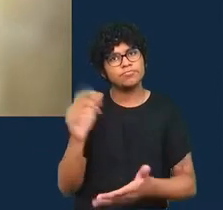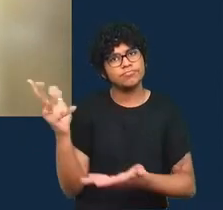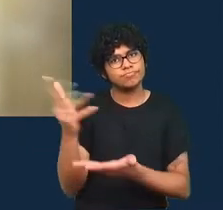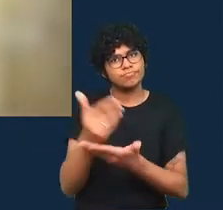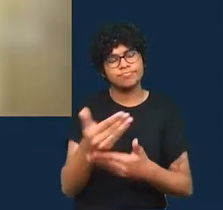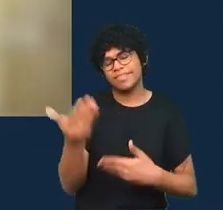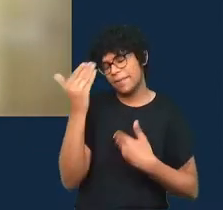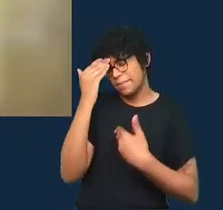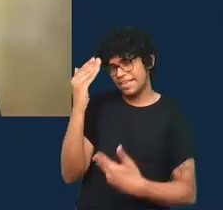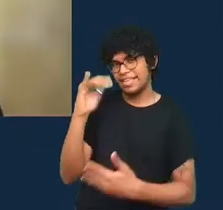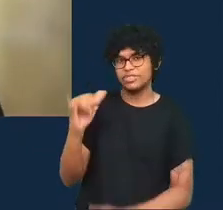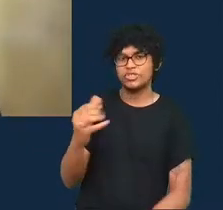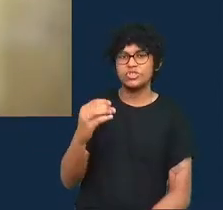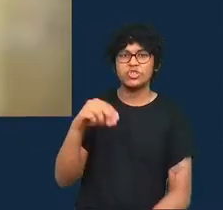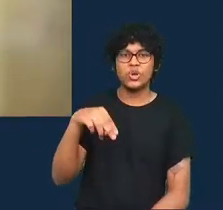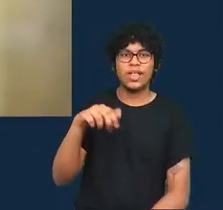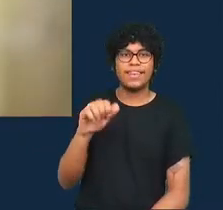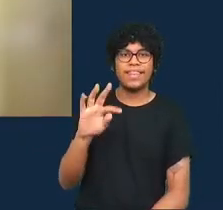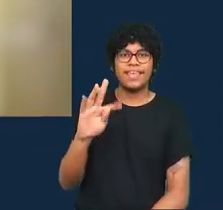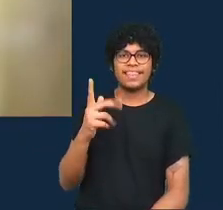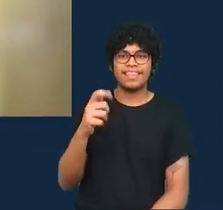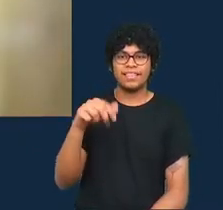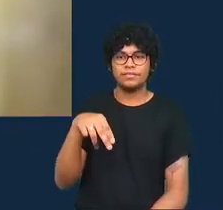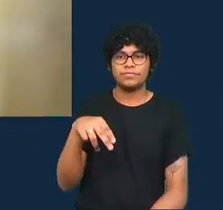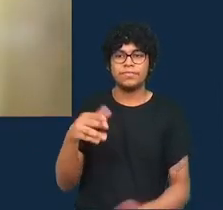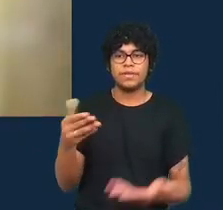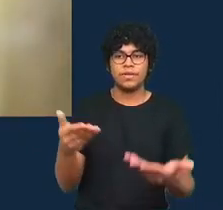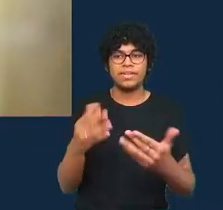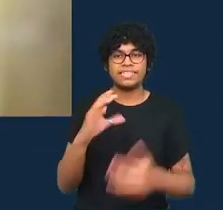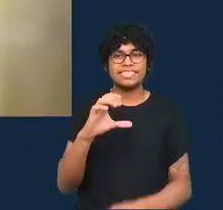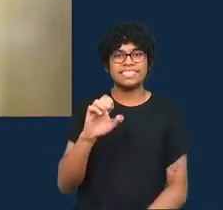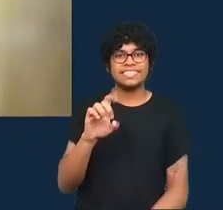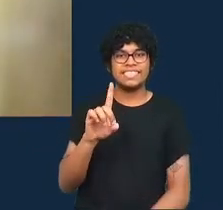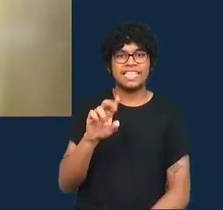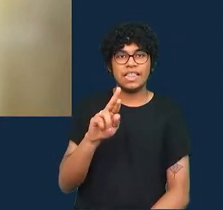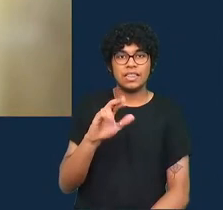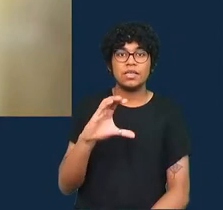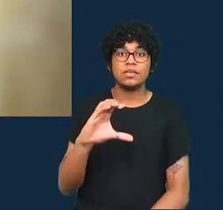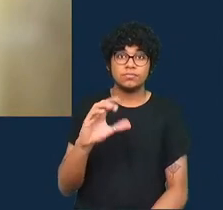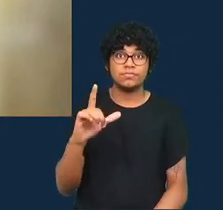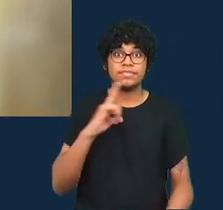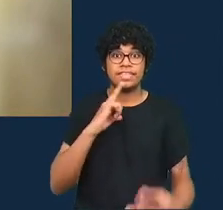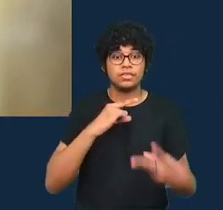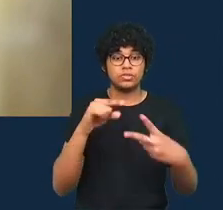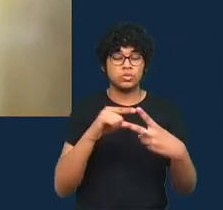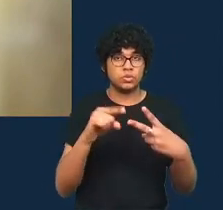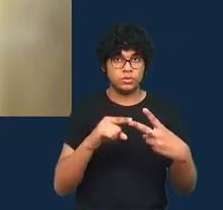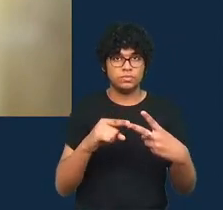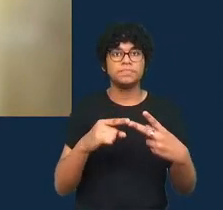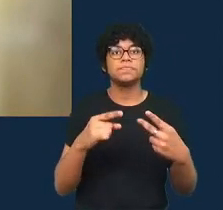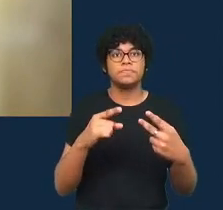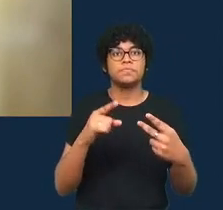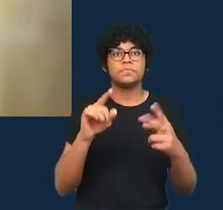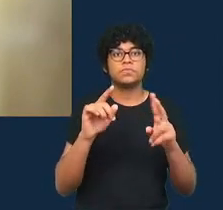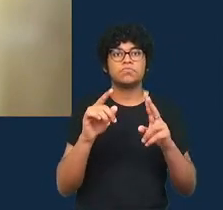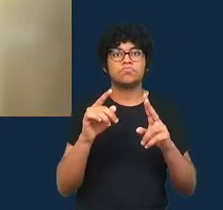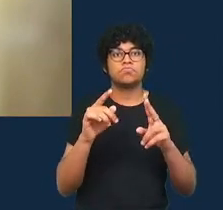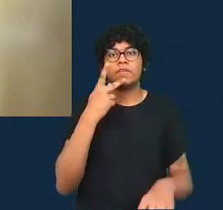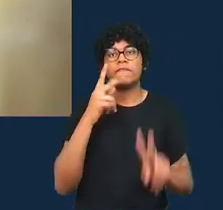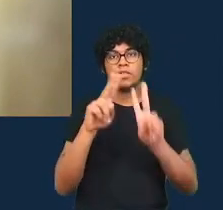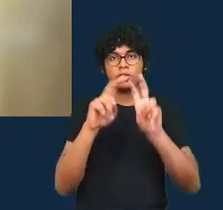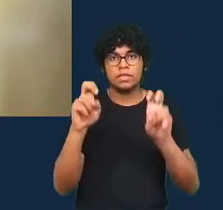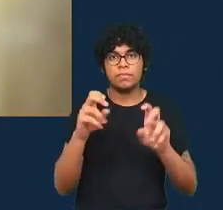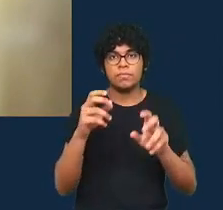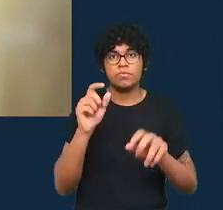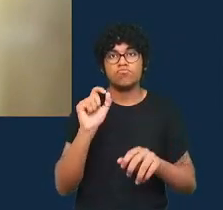Jonathan obrigado Jonathan Cedric bom duas questões acho que falamos muito sobre o que o jornalismo de